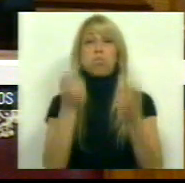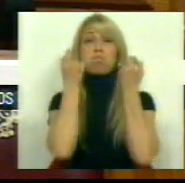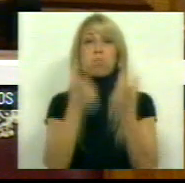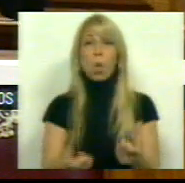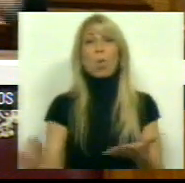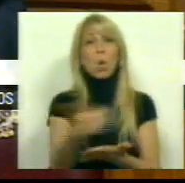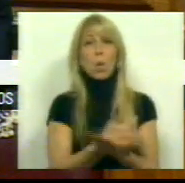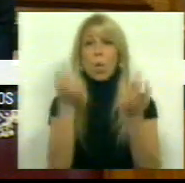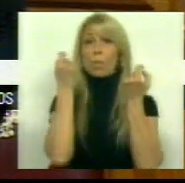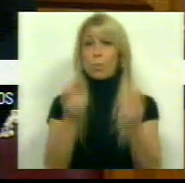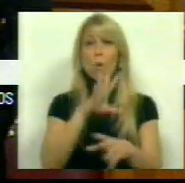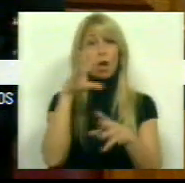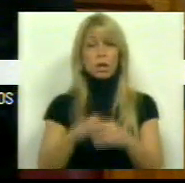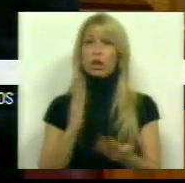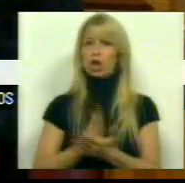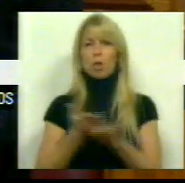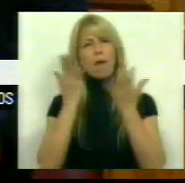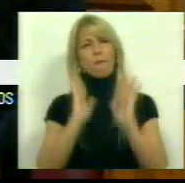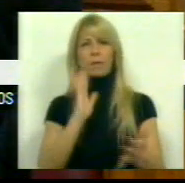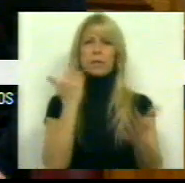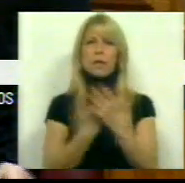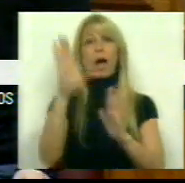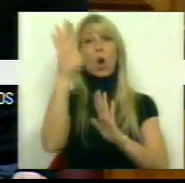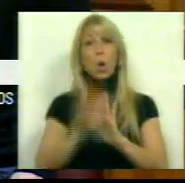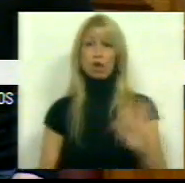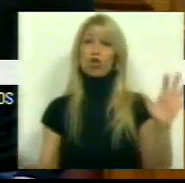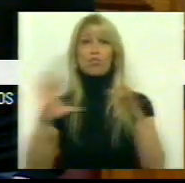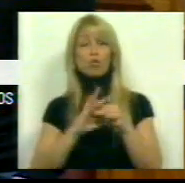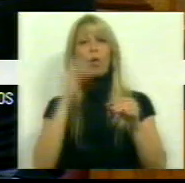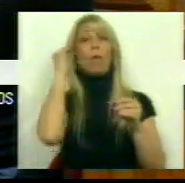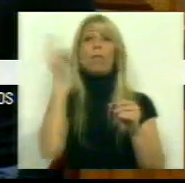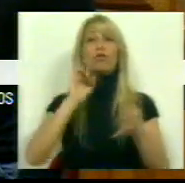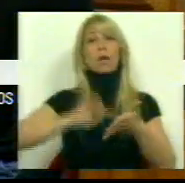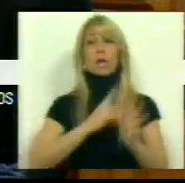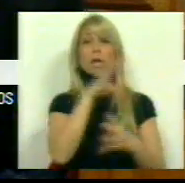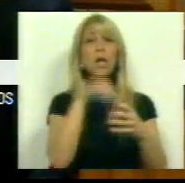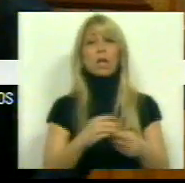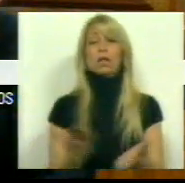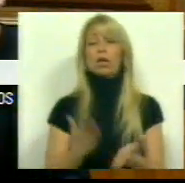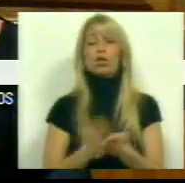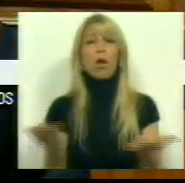menos nas escolas e é necessário criar as condições para vincular os professores necessários nas escolas.